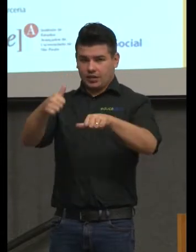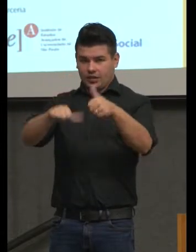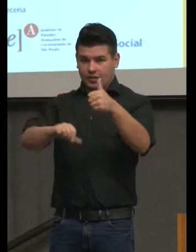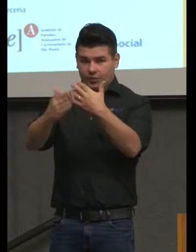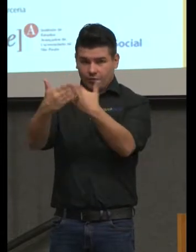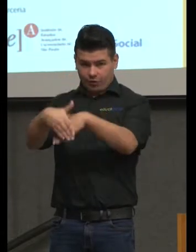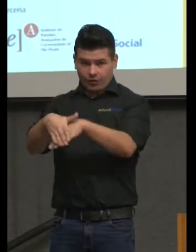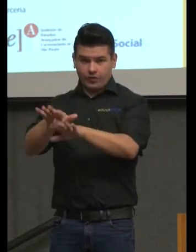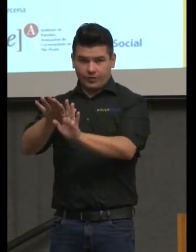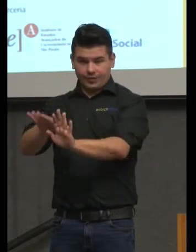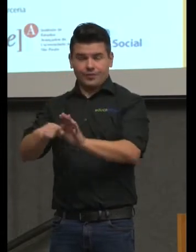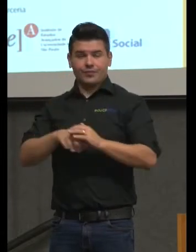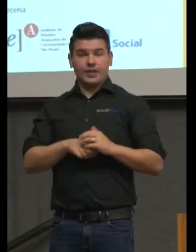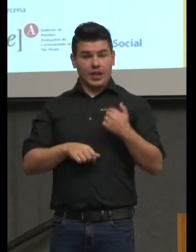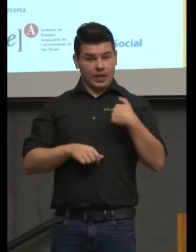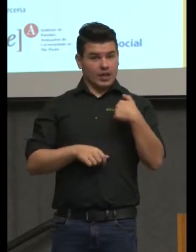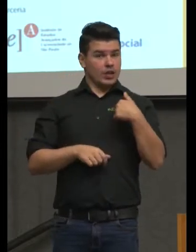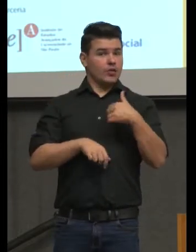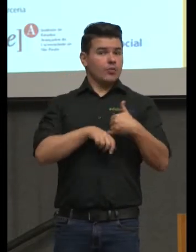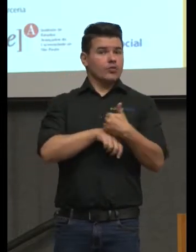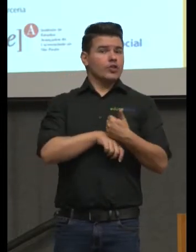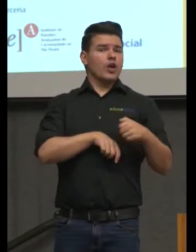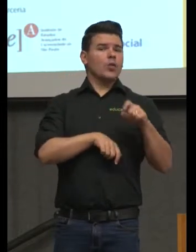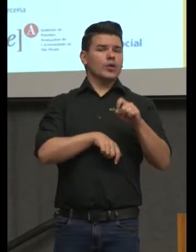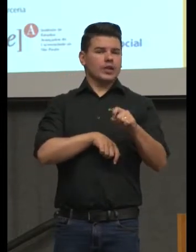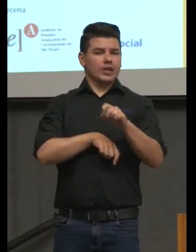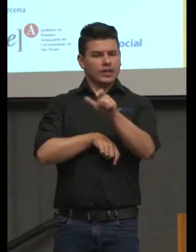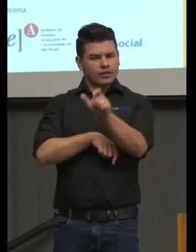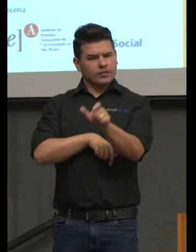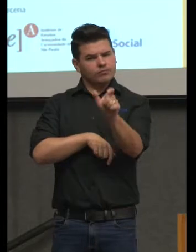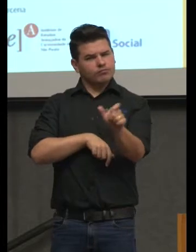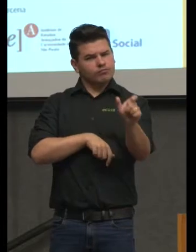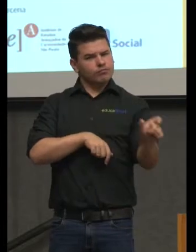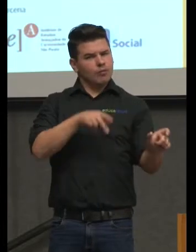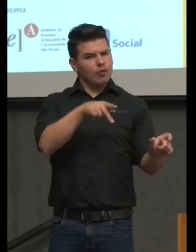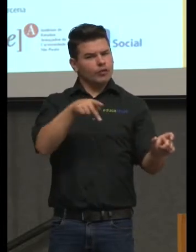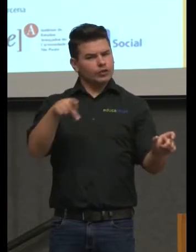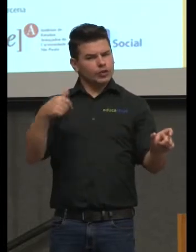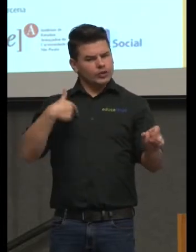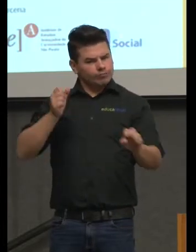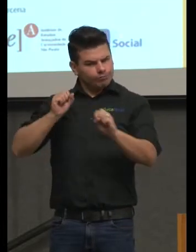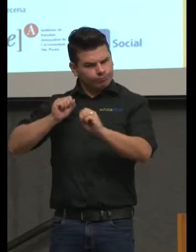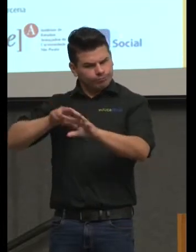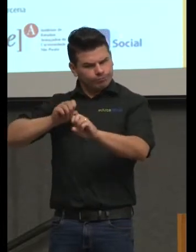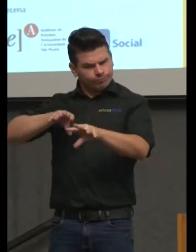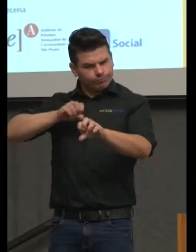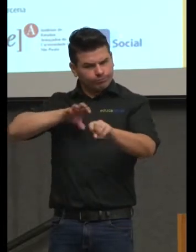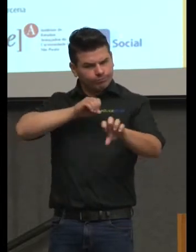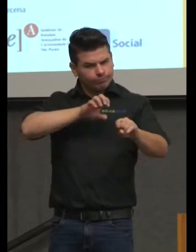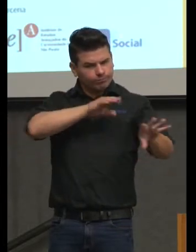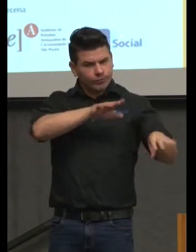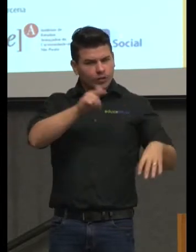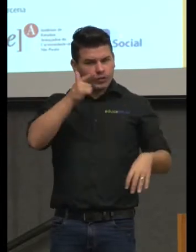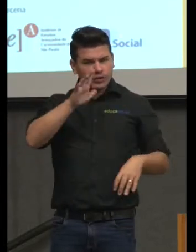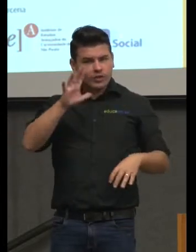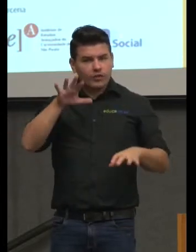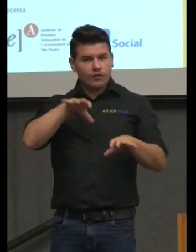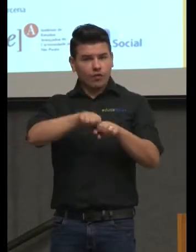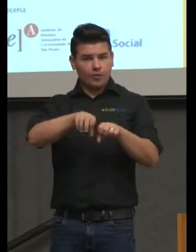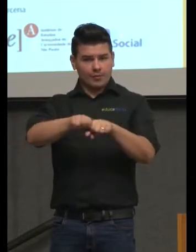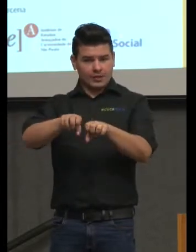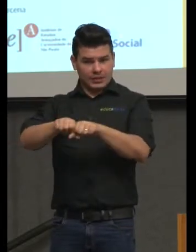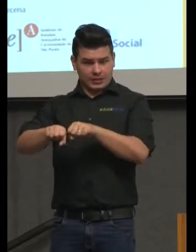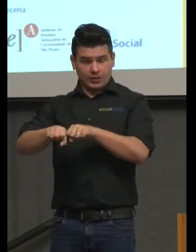aula formando professores não estou formando alunos estou formando professores então os professores que eu estou